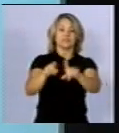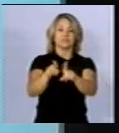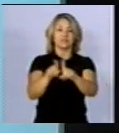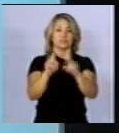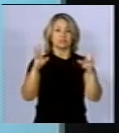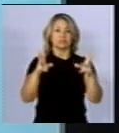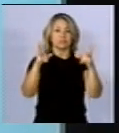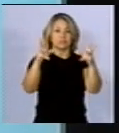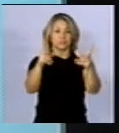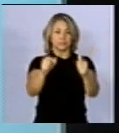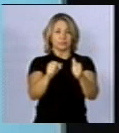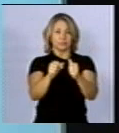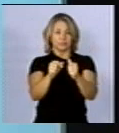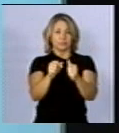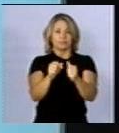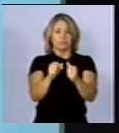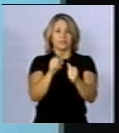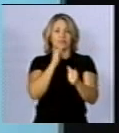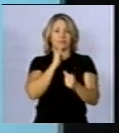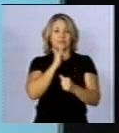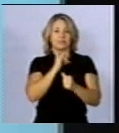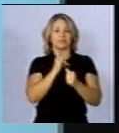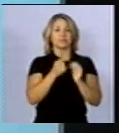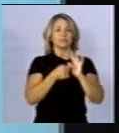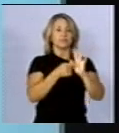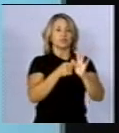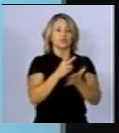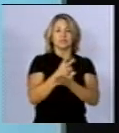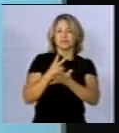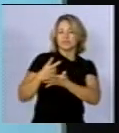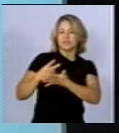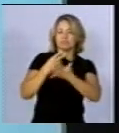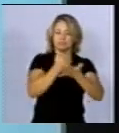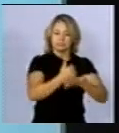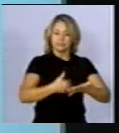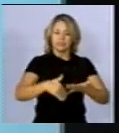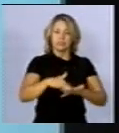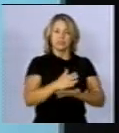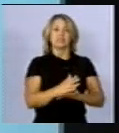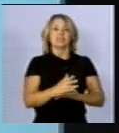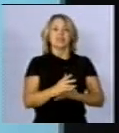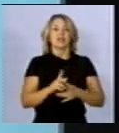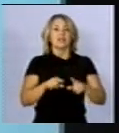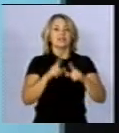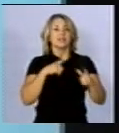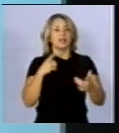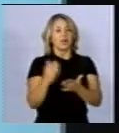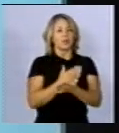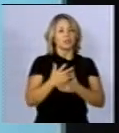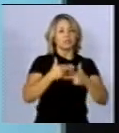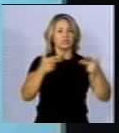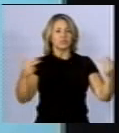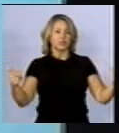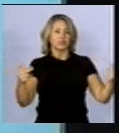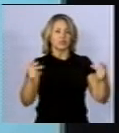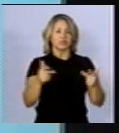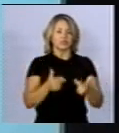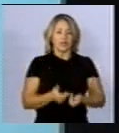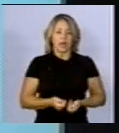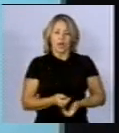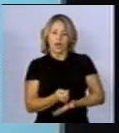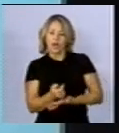chamado espectro de frequência, quer dizer, esse eixo mostra a frequência, e neles estão marcados alguns fenômenos, quer dizer, aparelhos e